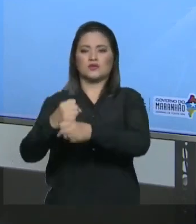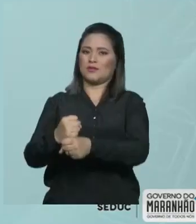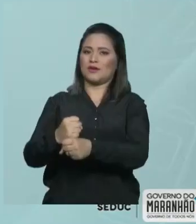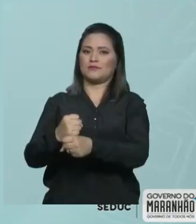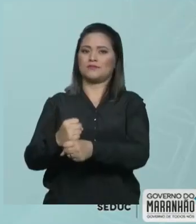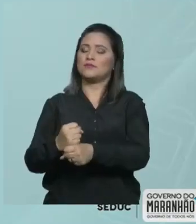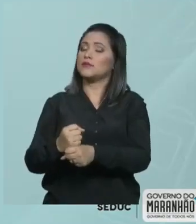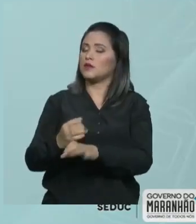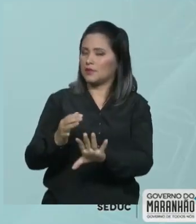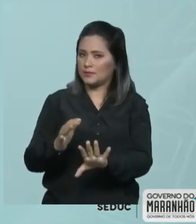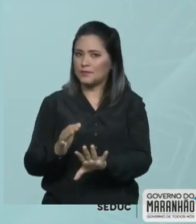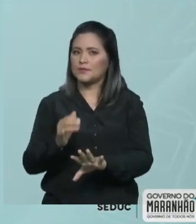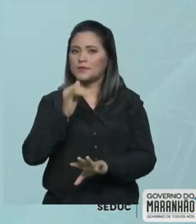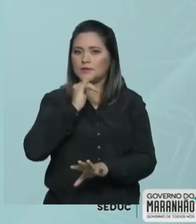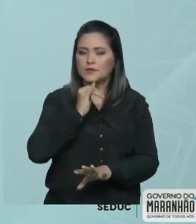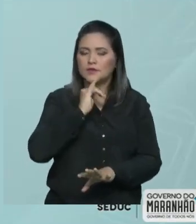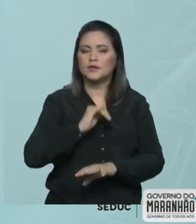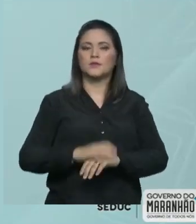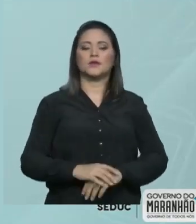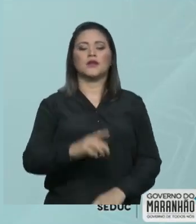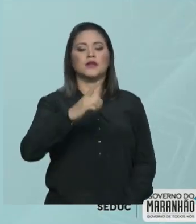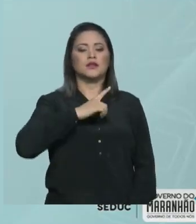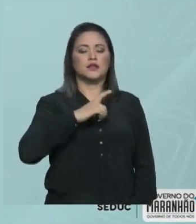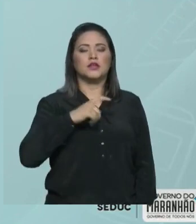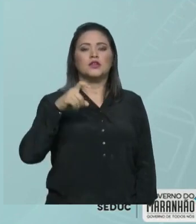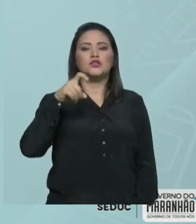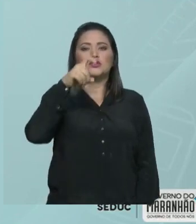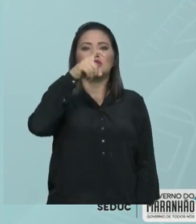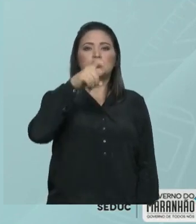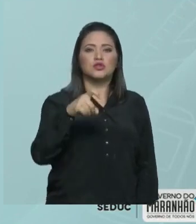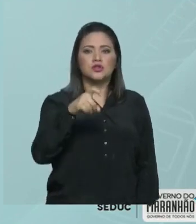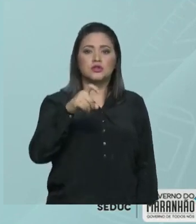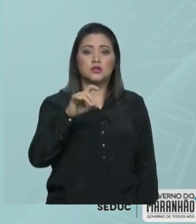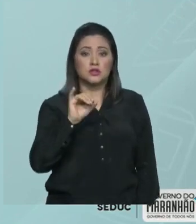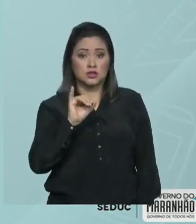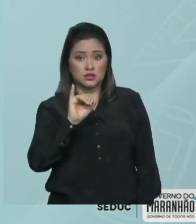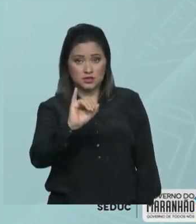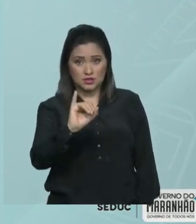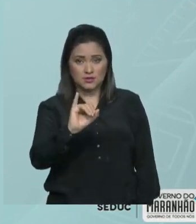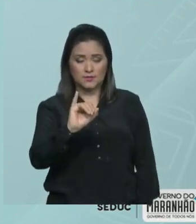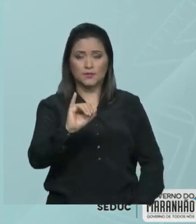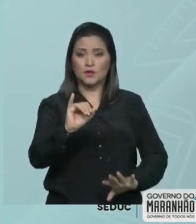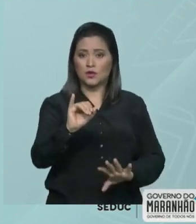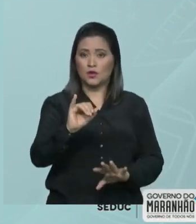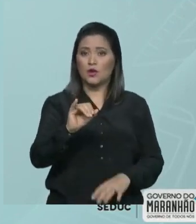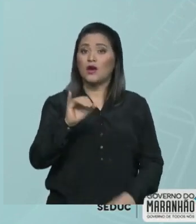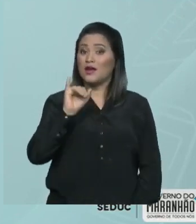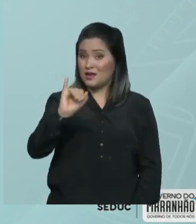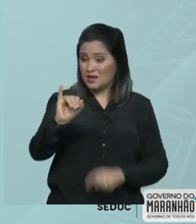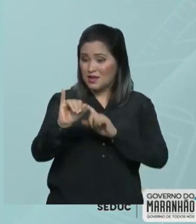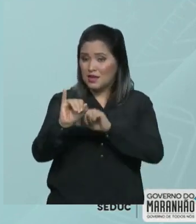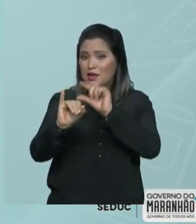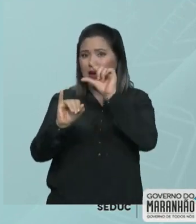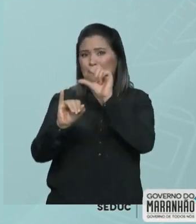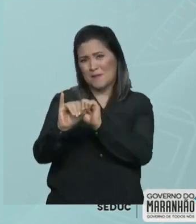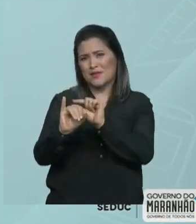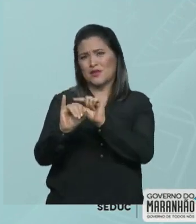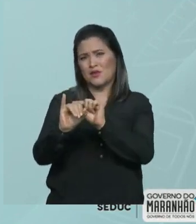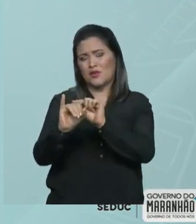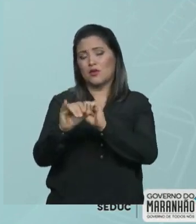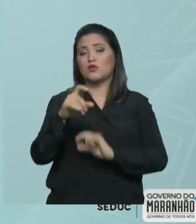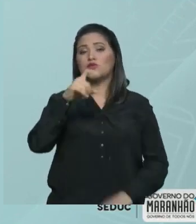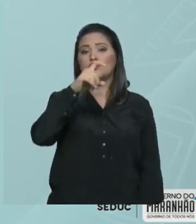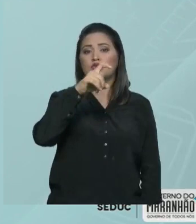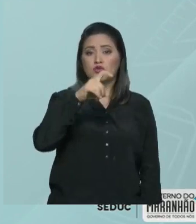algarismo XI. Observa que o algarismo I é menor do que o X. O I vale 1 e o X